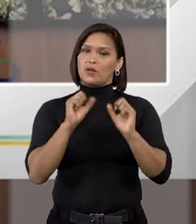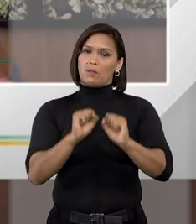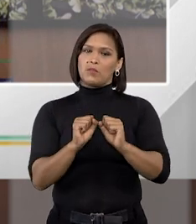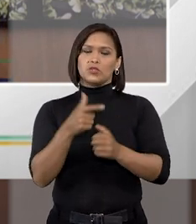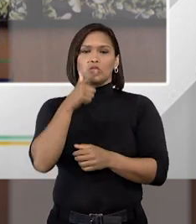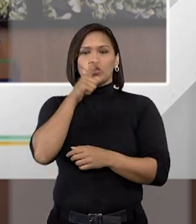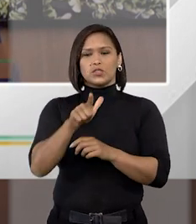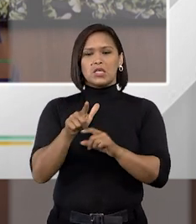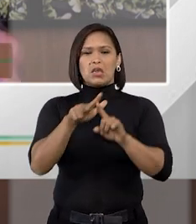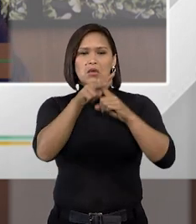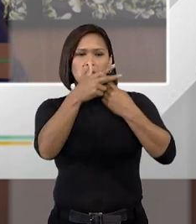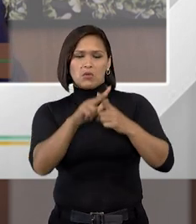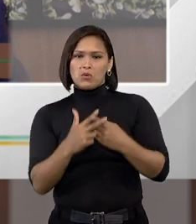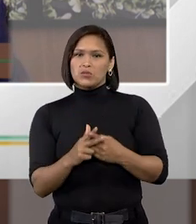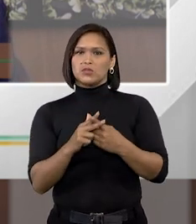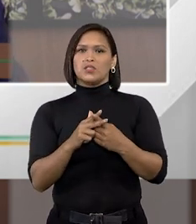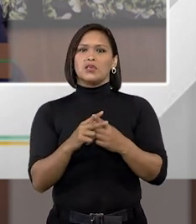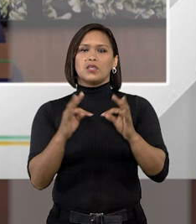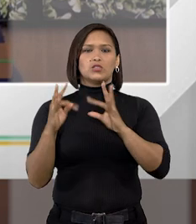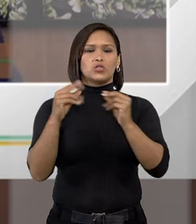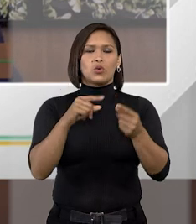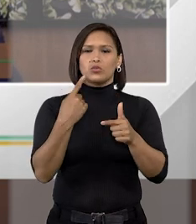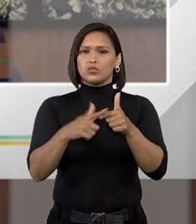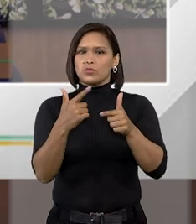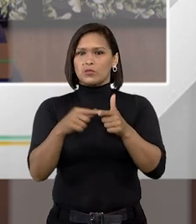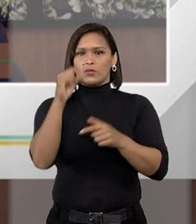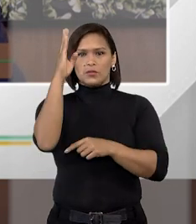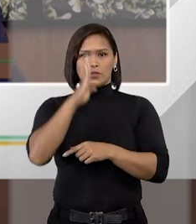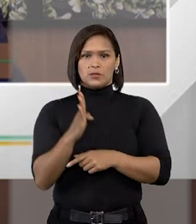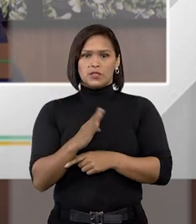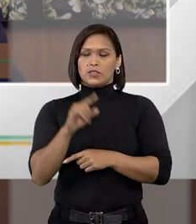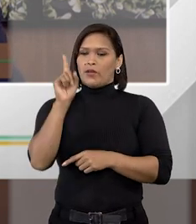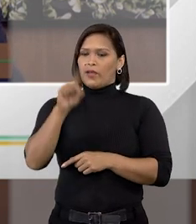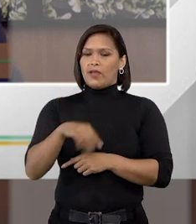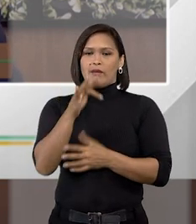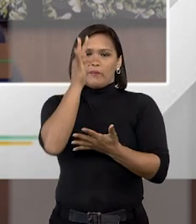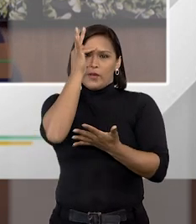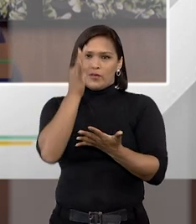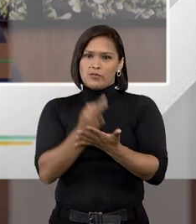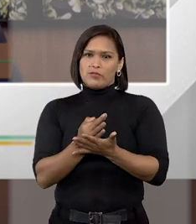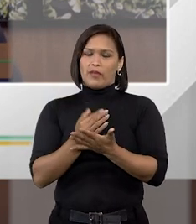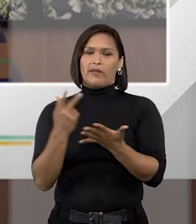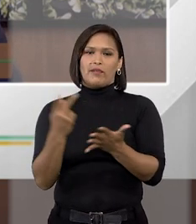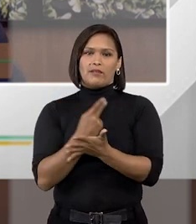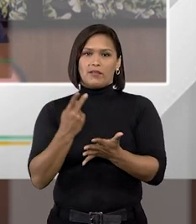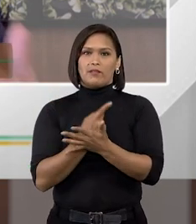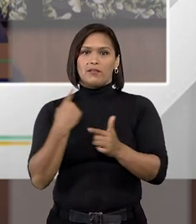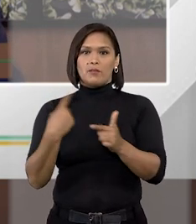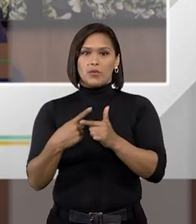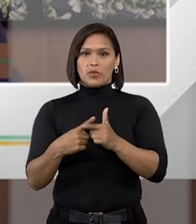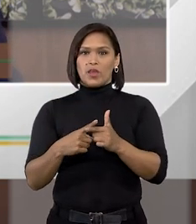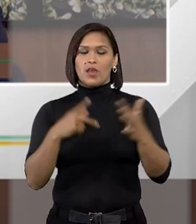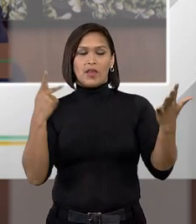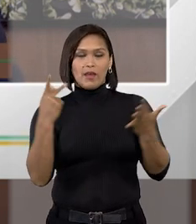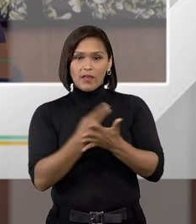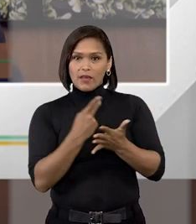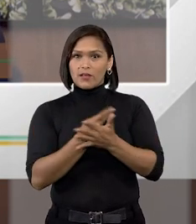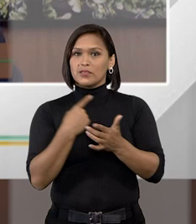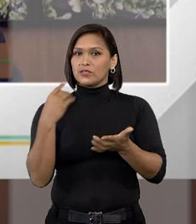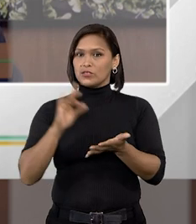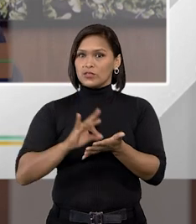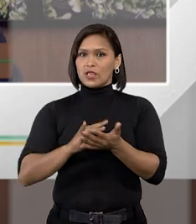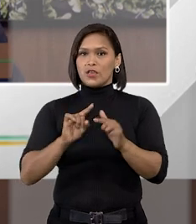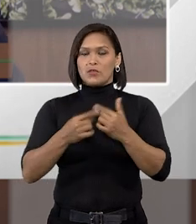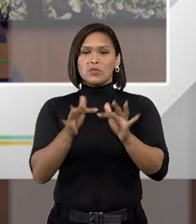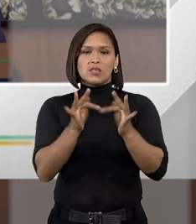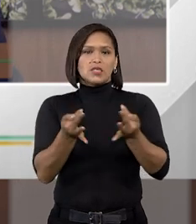conseguir consertar qualquer tipo de problema no Brasil é uma fé errônea ela é equivocada porque isso